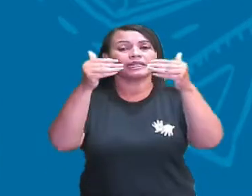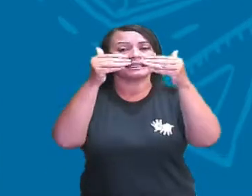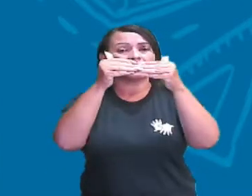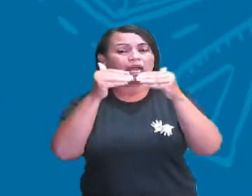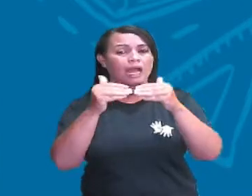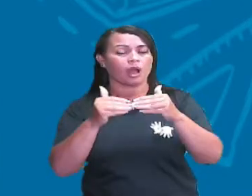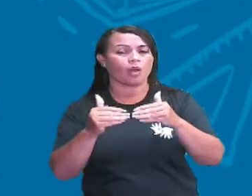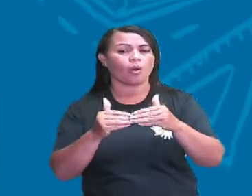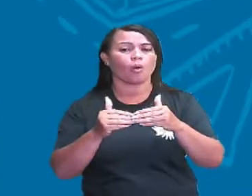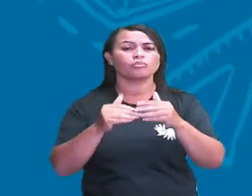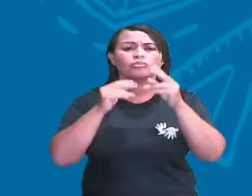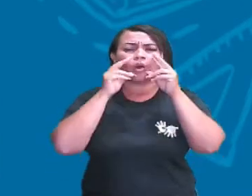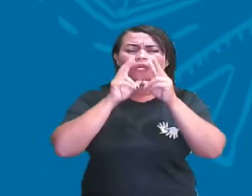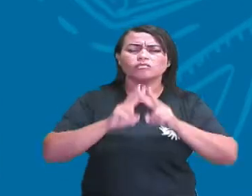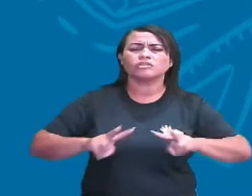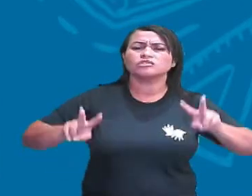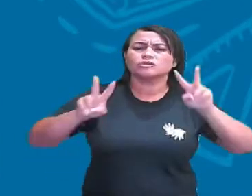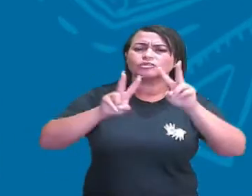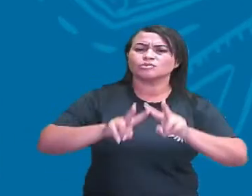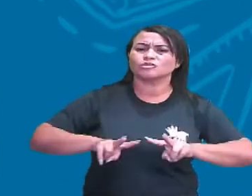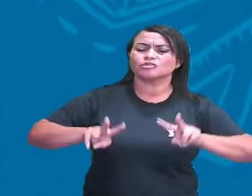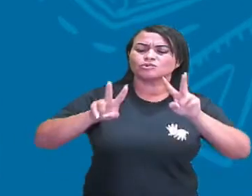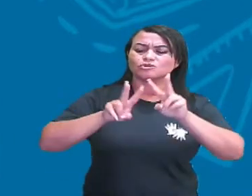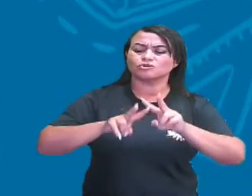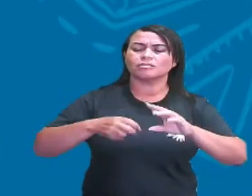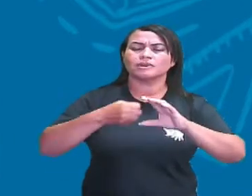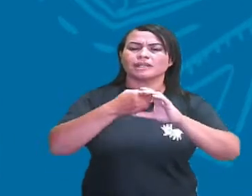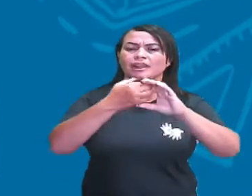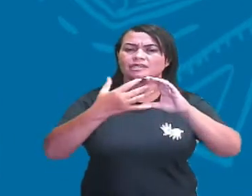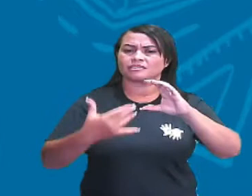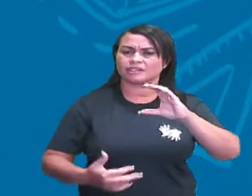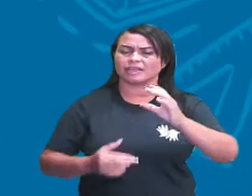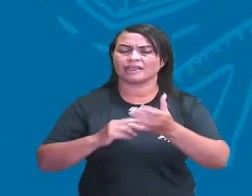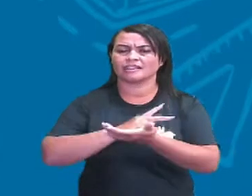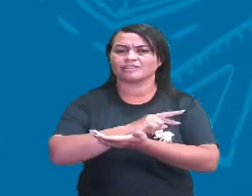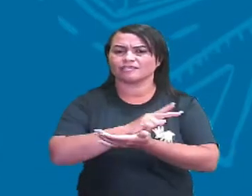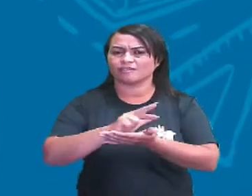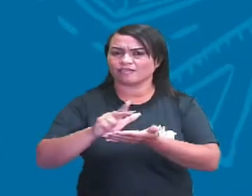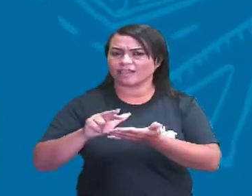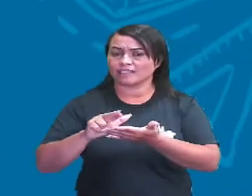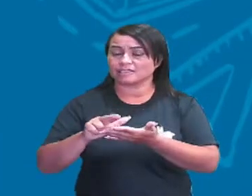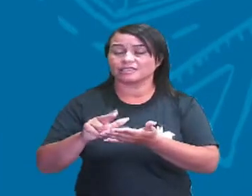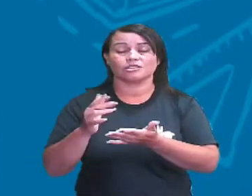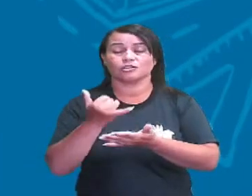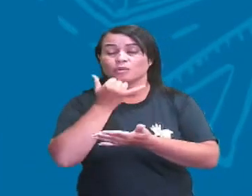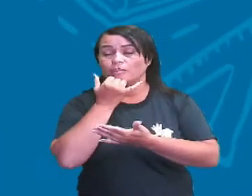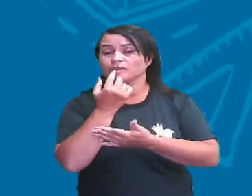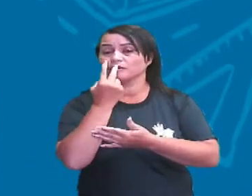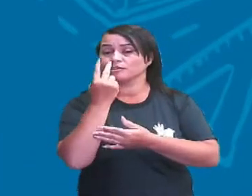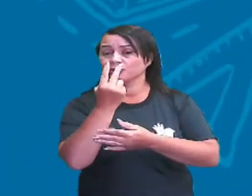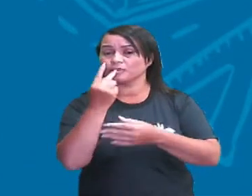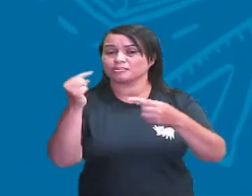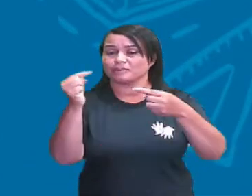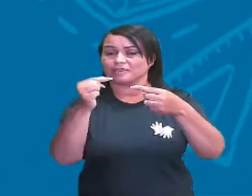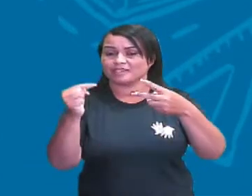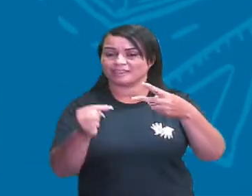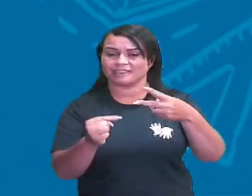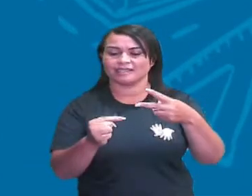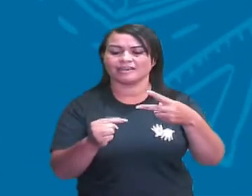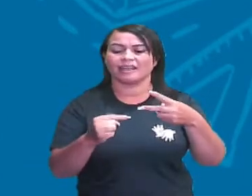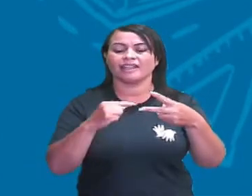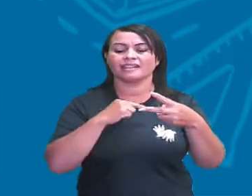aspecto visual dela. Nós podemos classificá-la de duas maneiras, de acordo com o número de